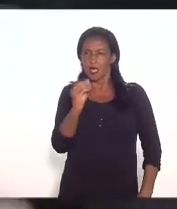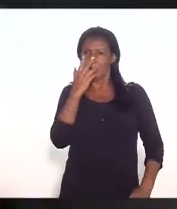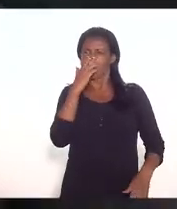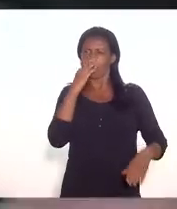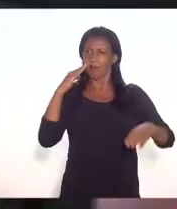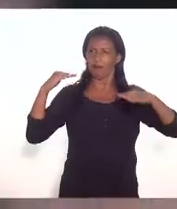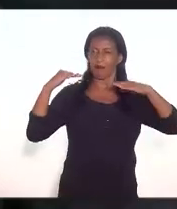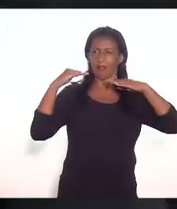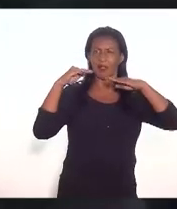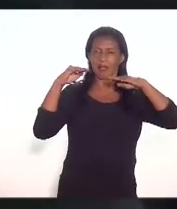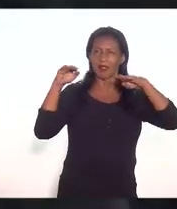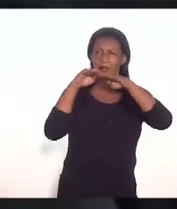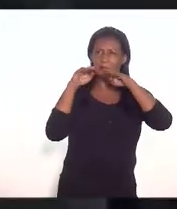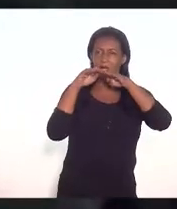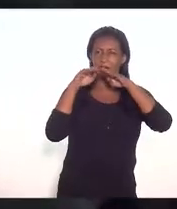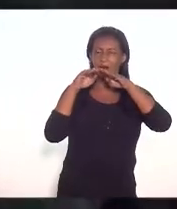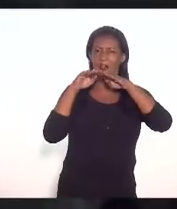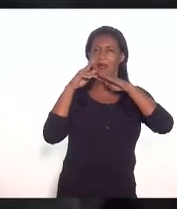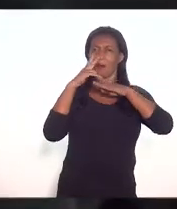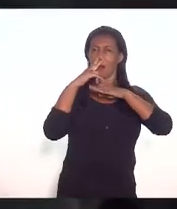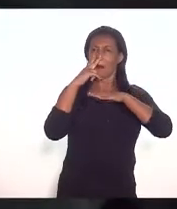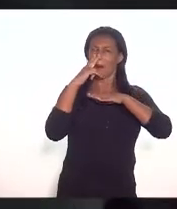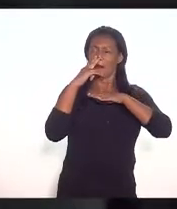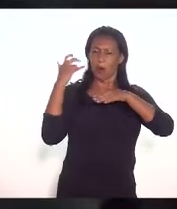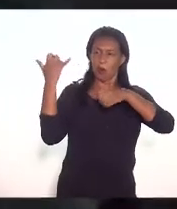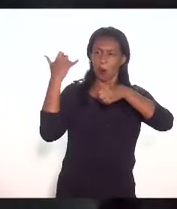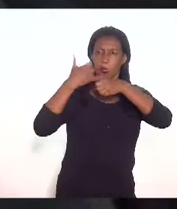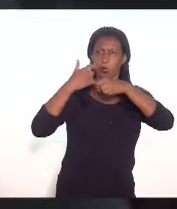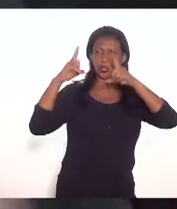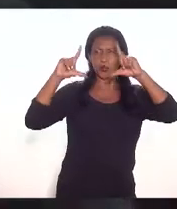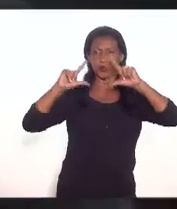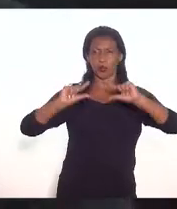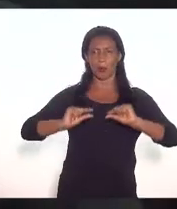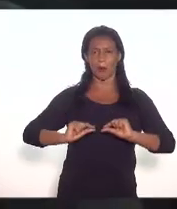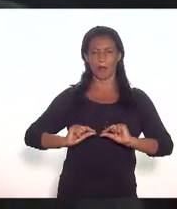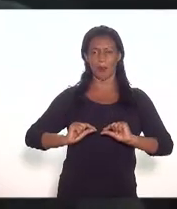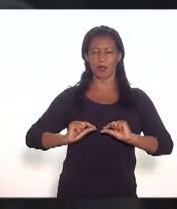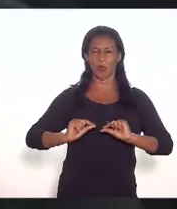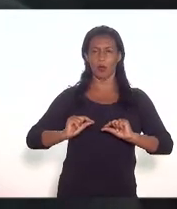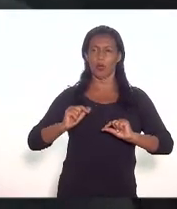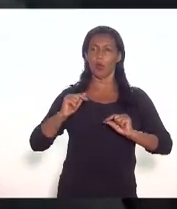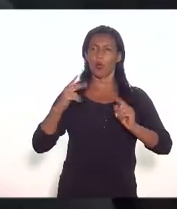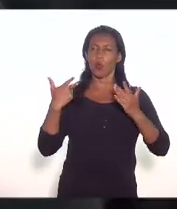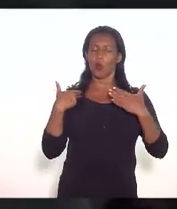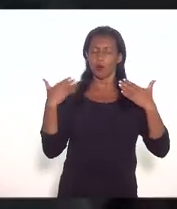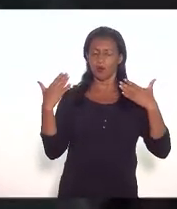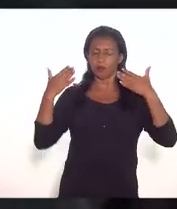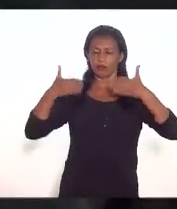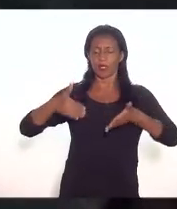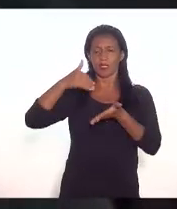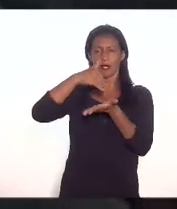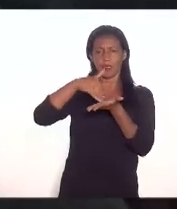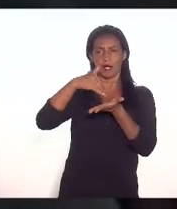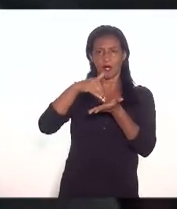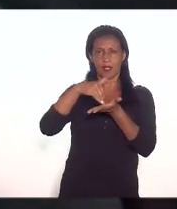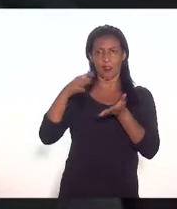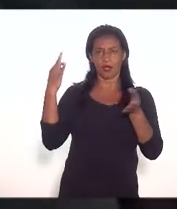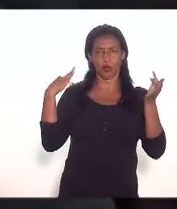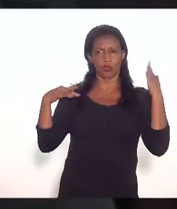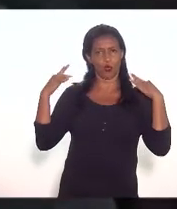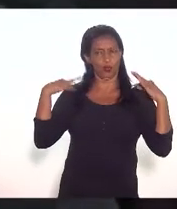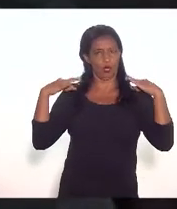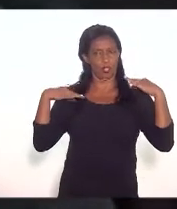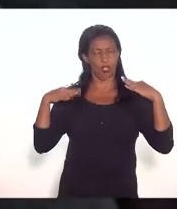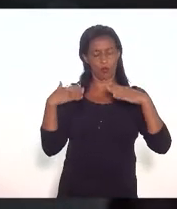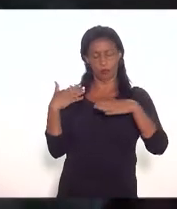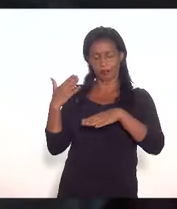Brasília diminuir bastante o seu querosene sei que em 2019 quando eu assumo a Secretaria de Turismo pegamos esse touro na